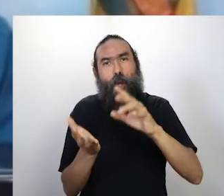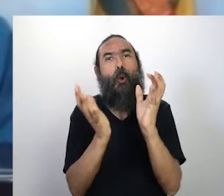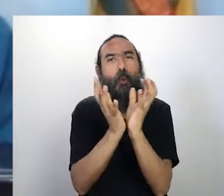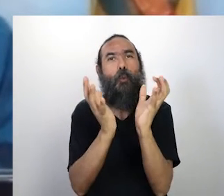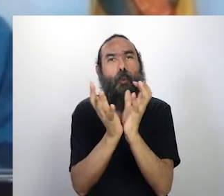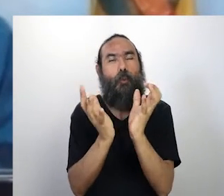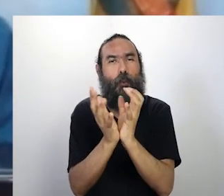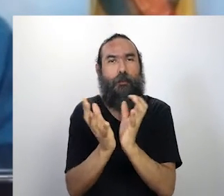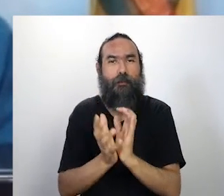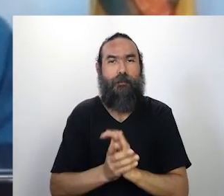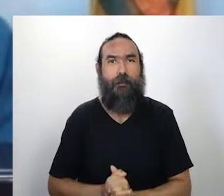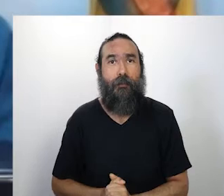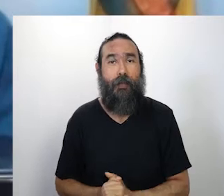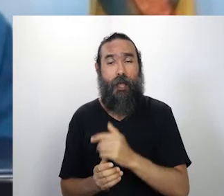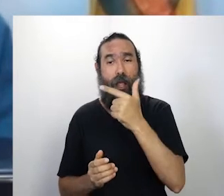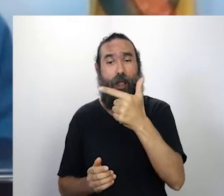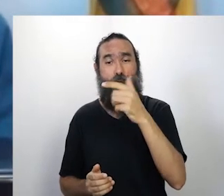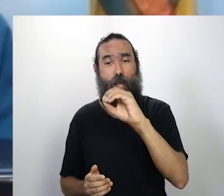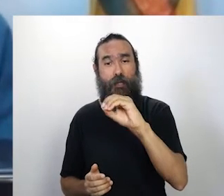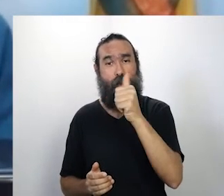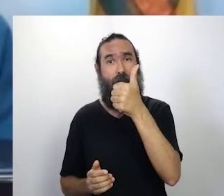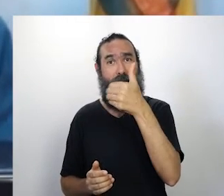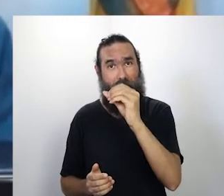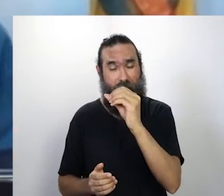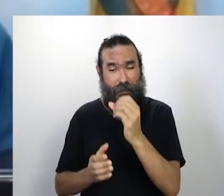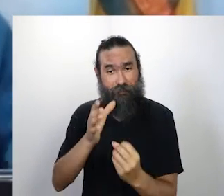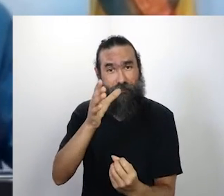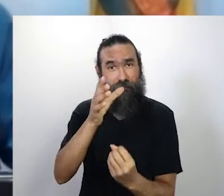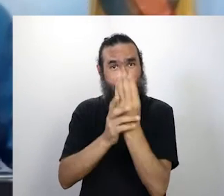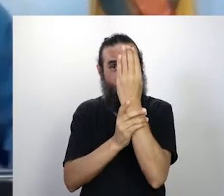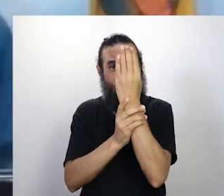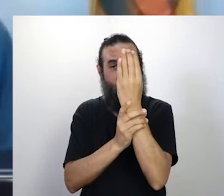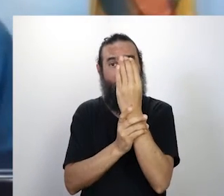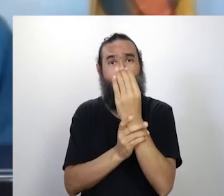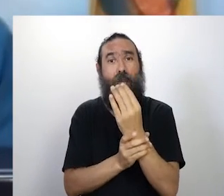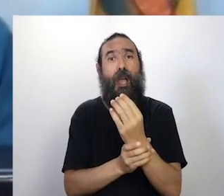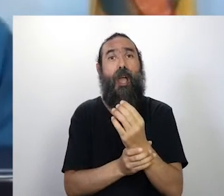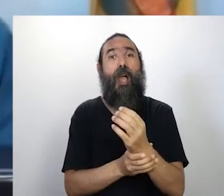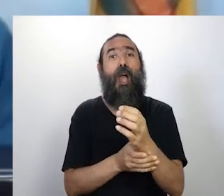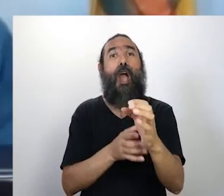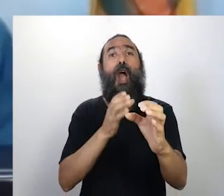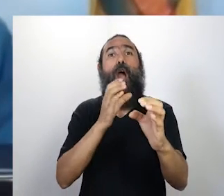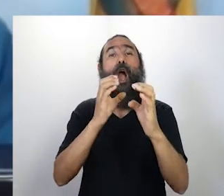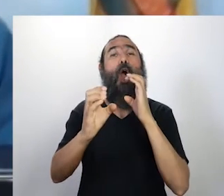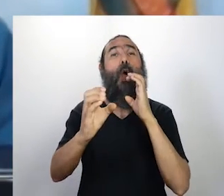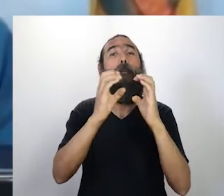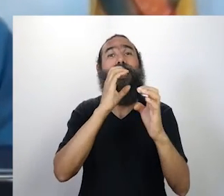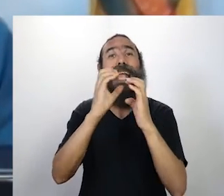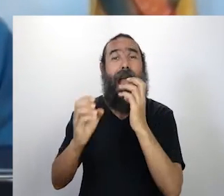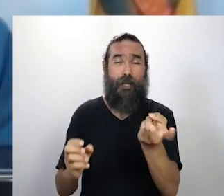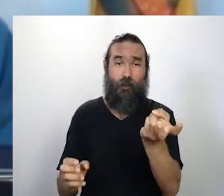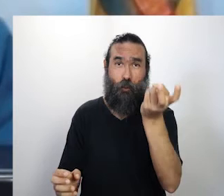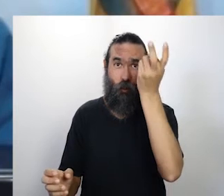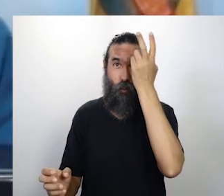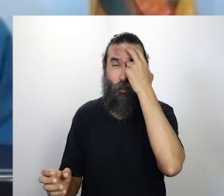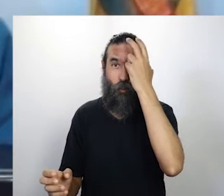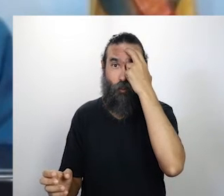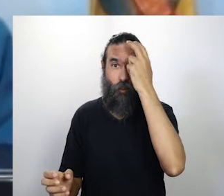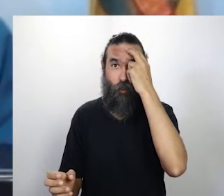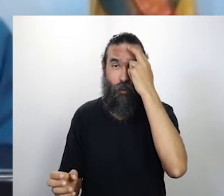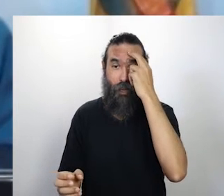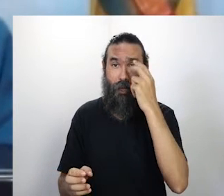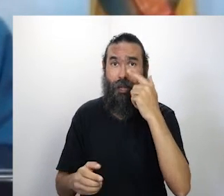de ouro e águia formosa. Em 2010, fundou a Grão Comunicação e Cultura, empreendimento criativo